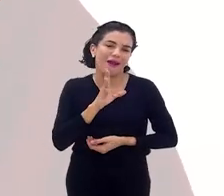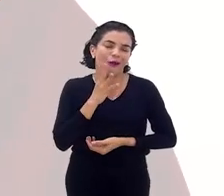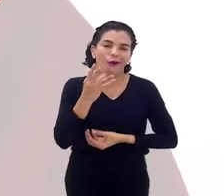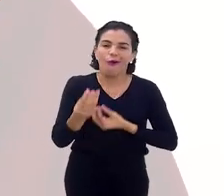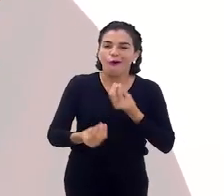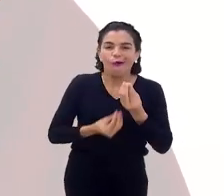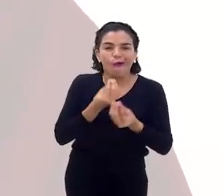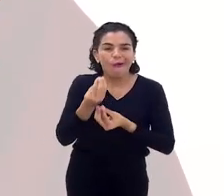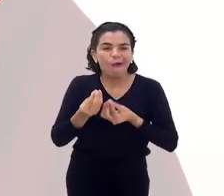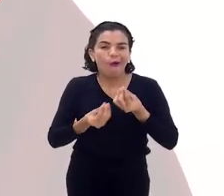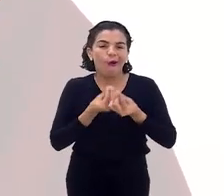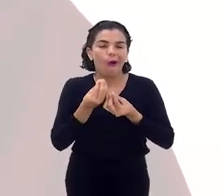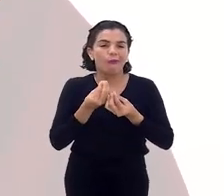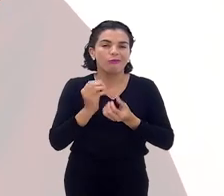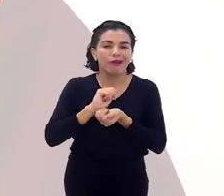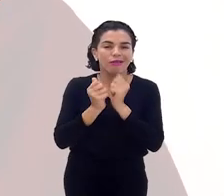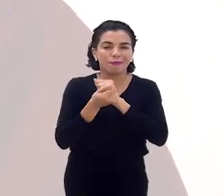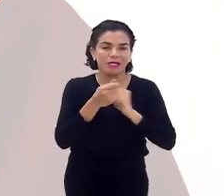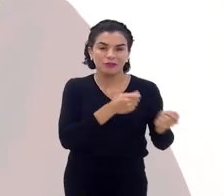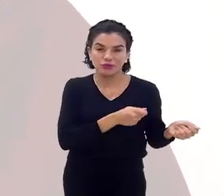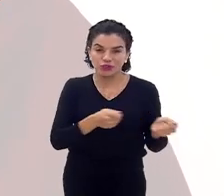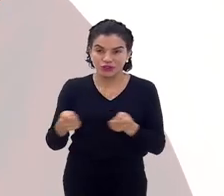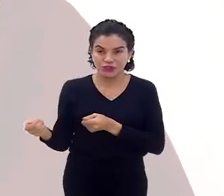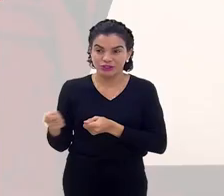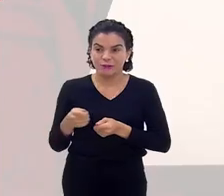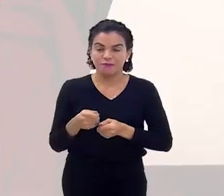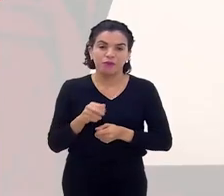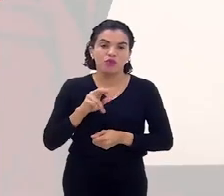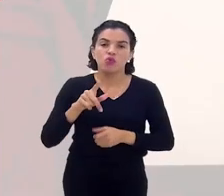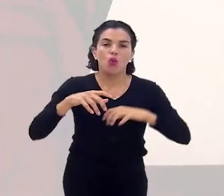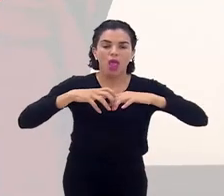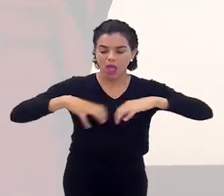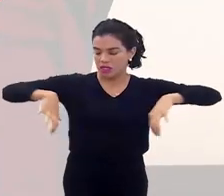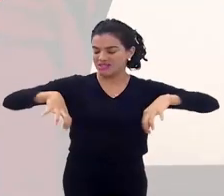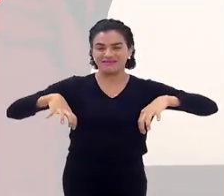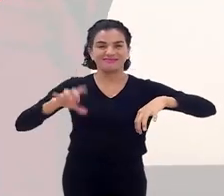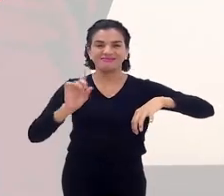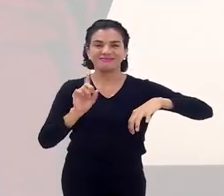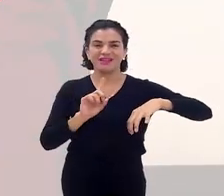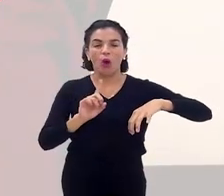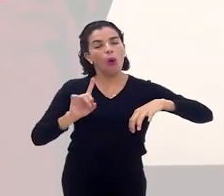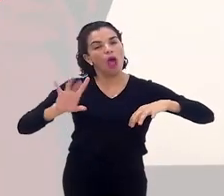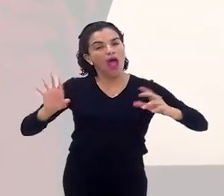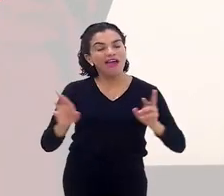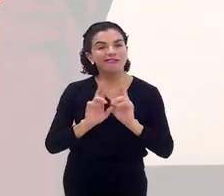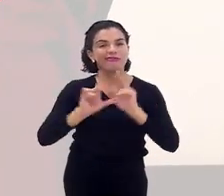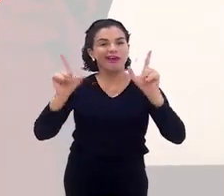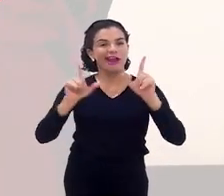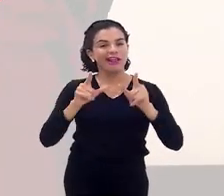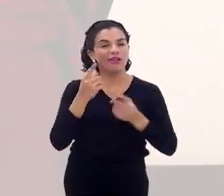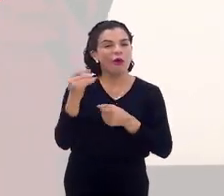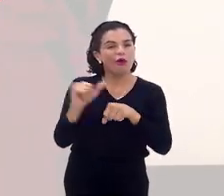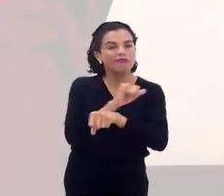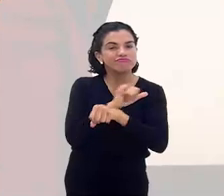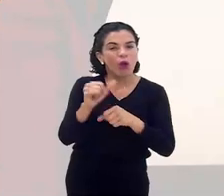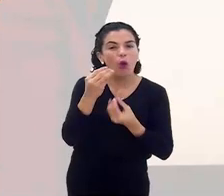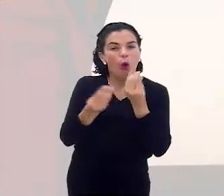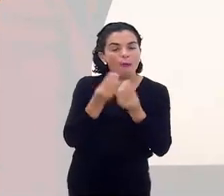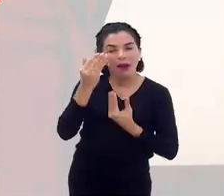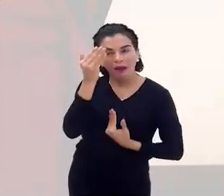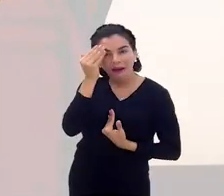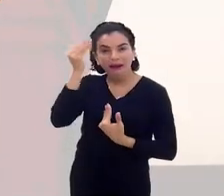muito legal a forma de que está no dia a dia, né? Não é separado, né, Lucia? É uma forma diferente até de